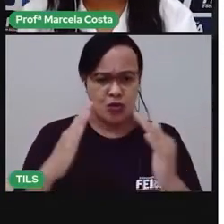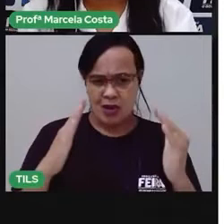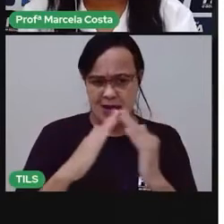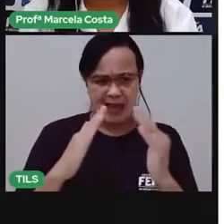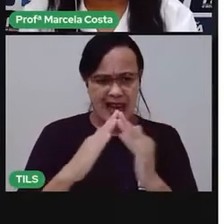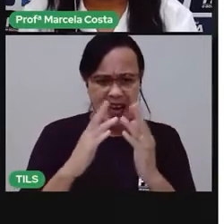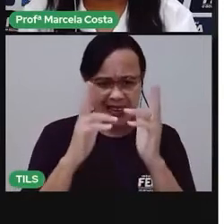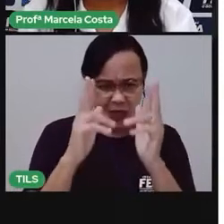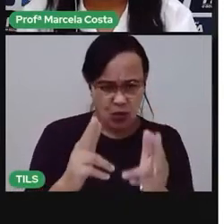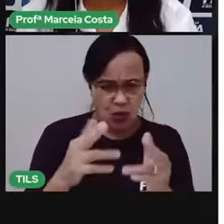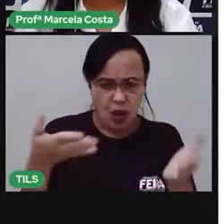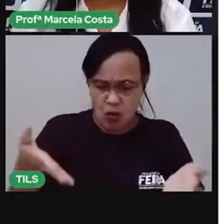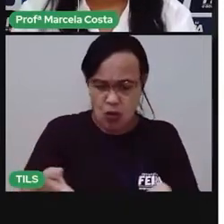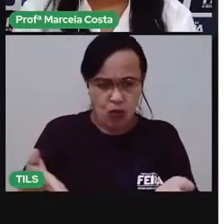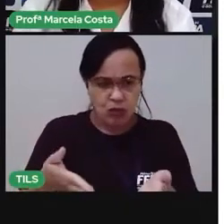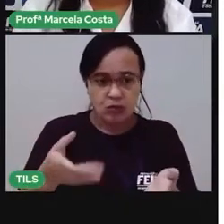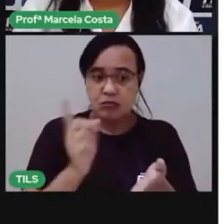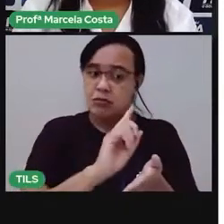de casa.